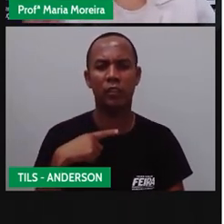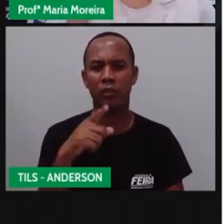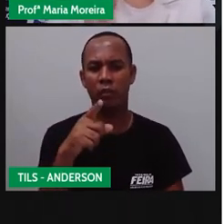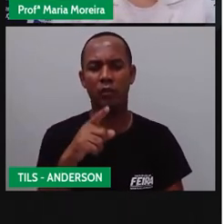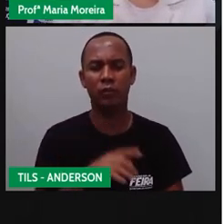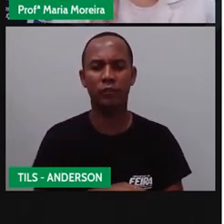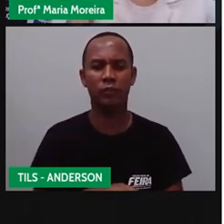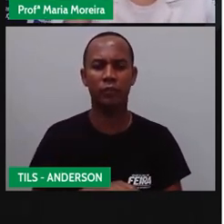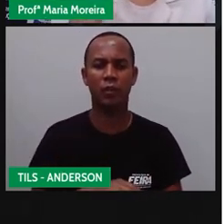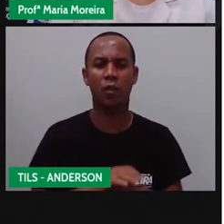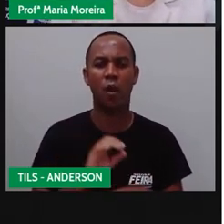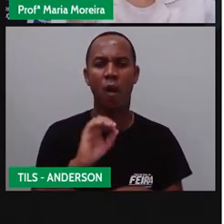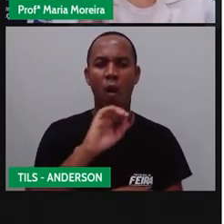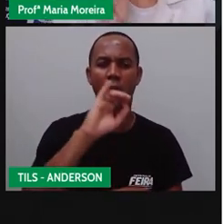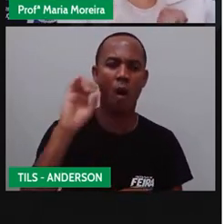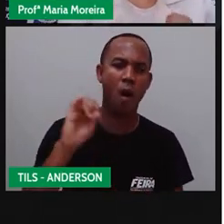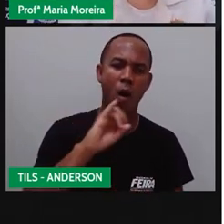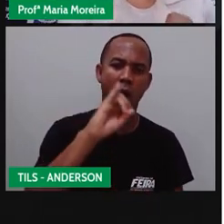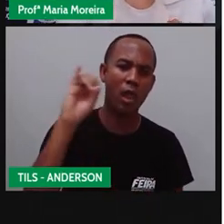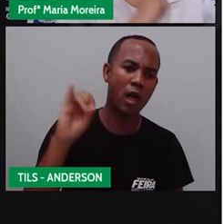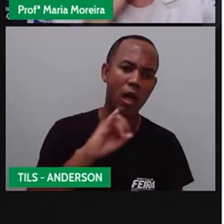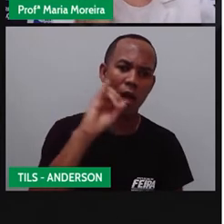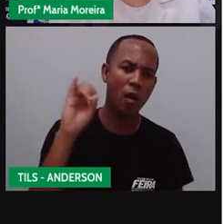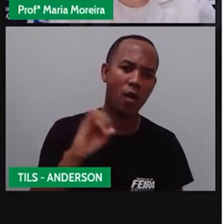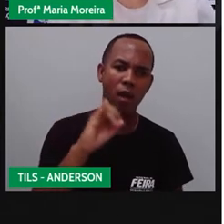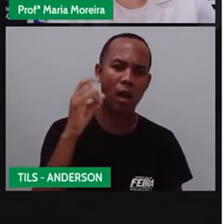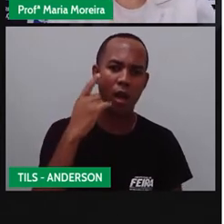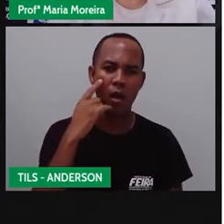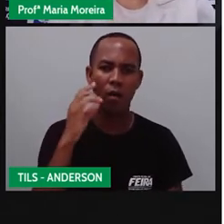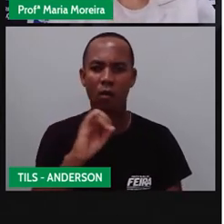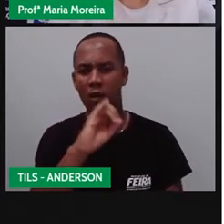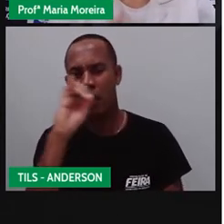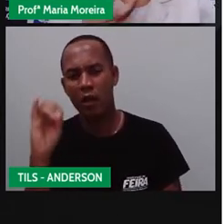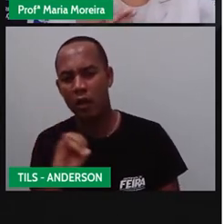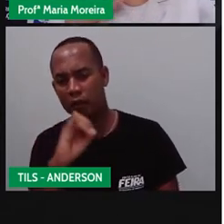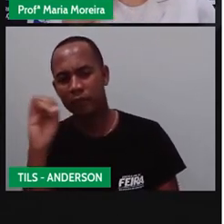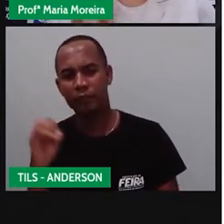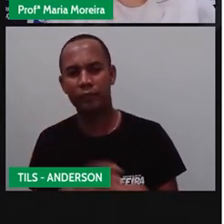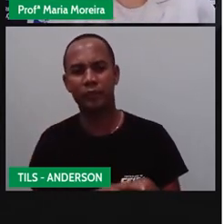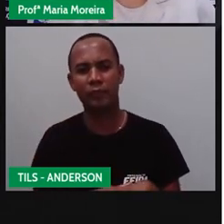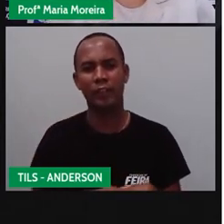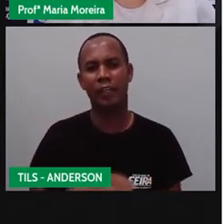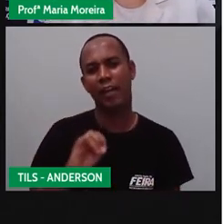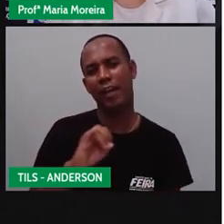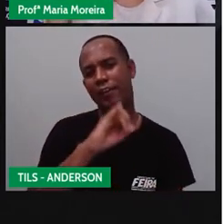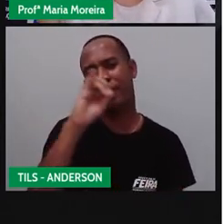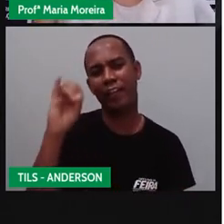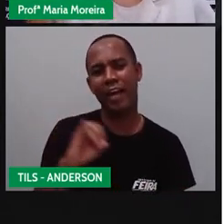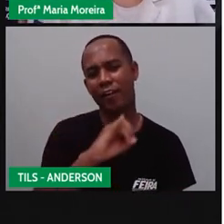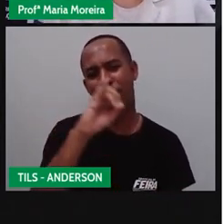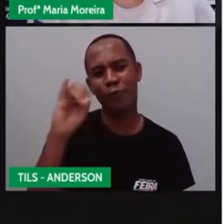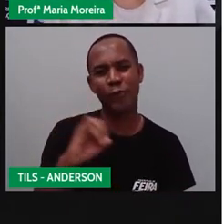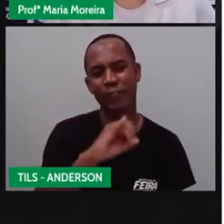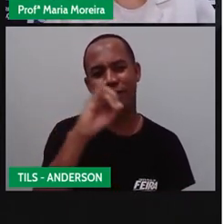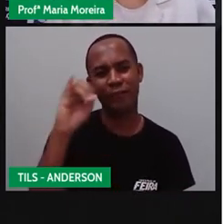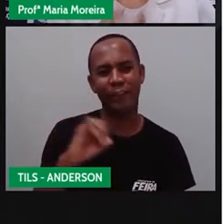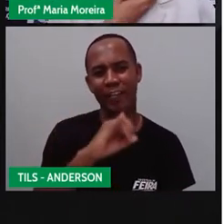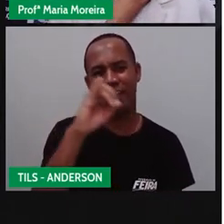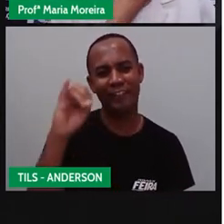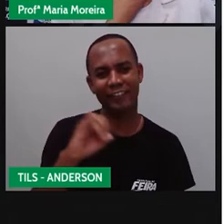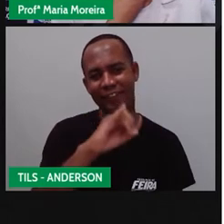e a linguagem não verbal em um texto só. Inclusive, nas placas de trânsito, existem algumas que têm o que? A linguagem verbal.